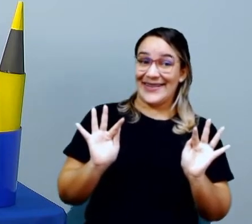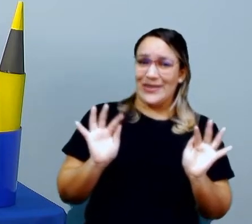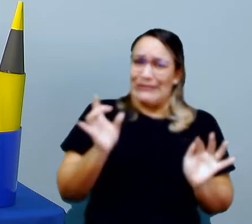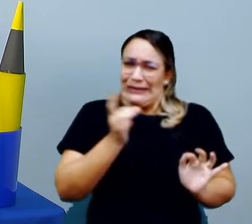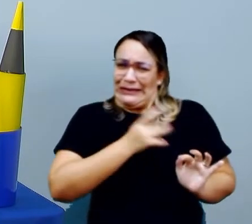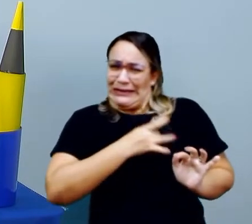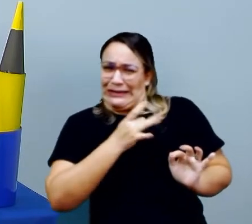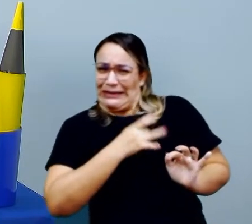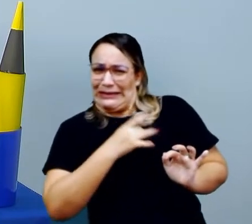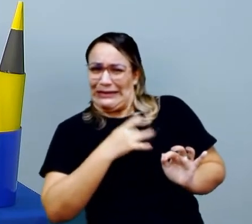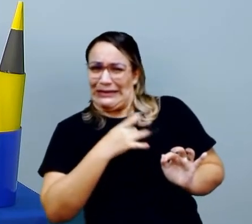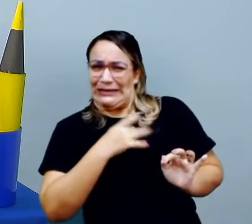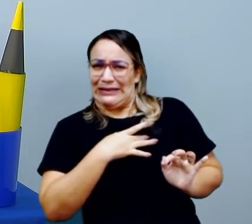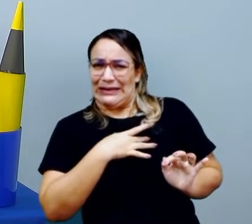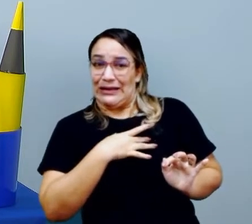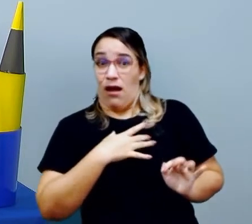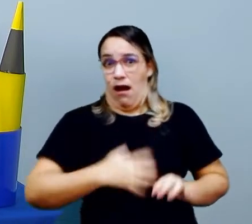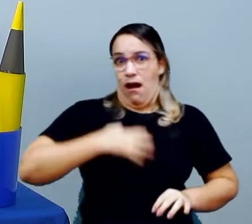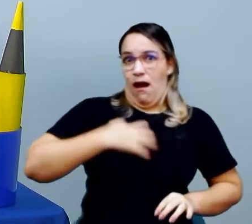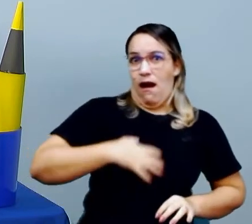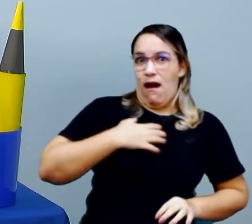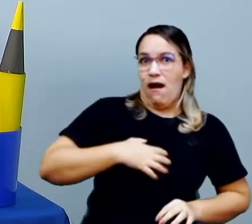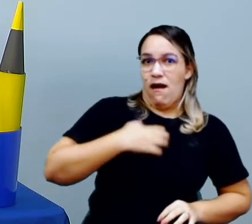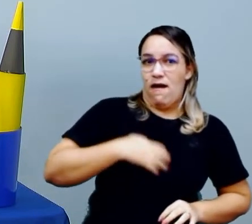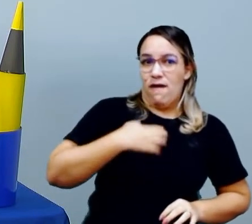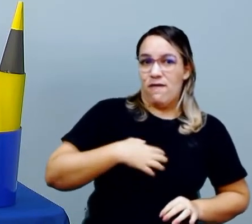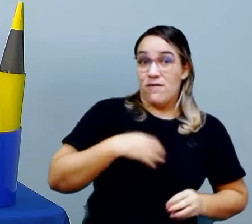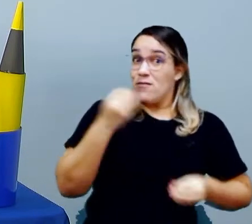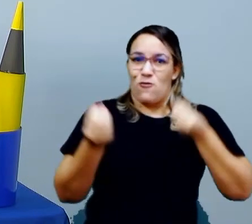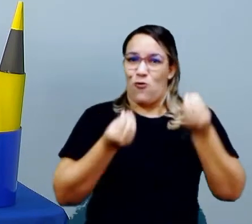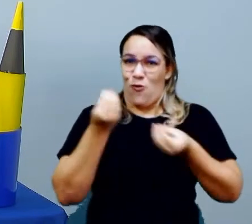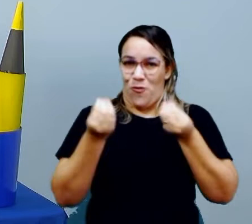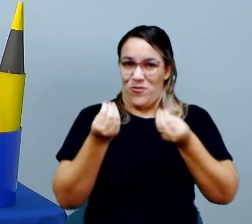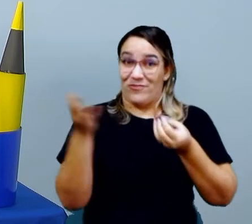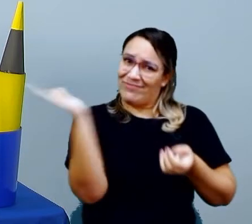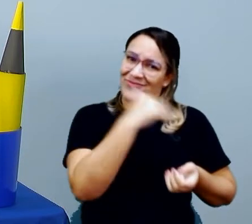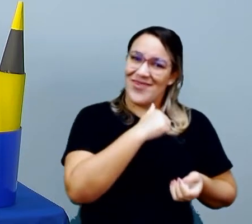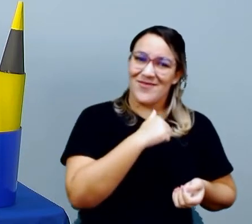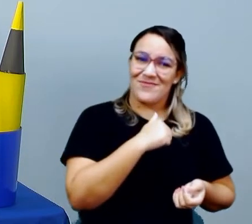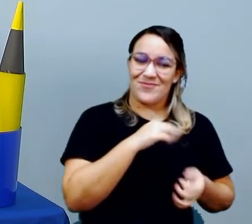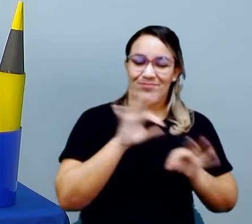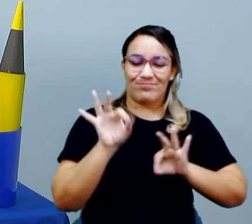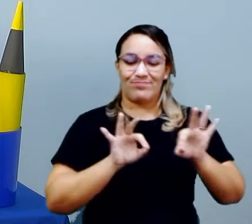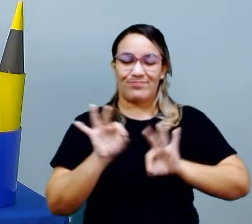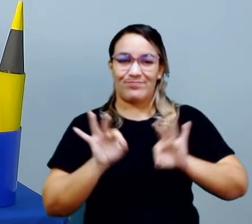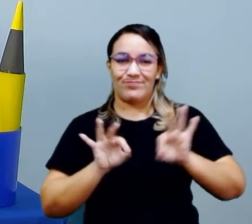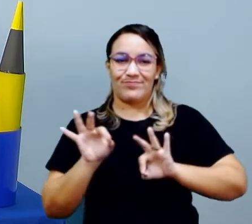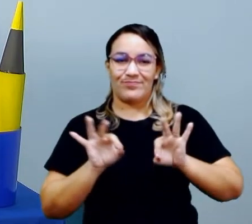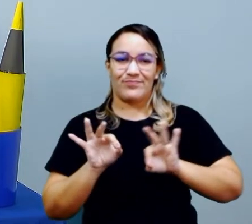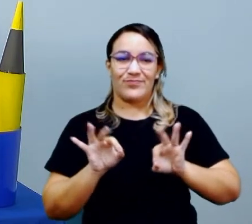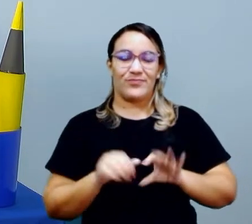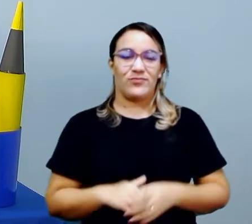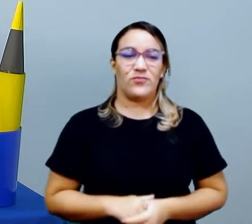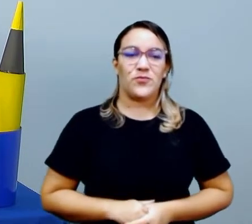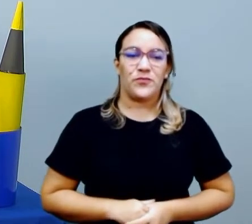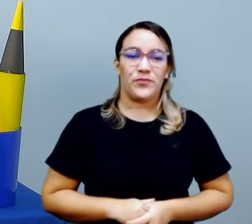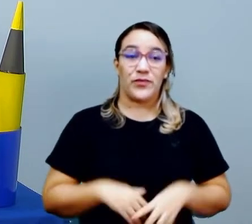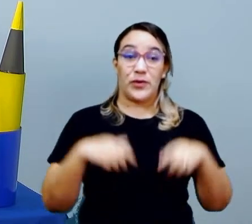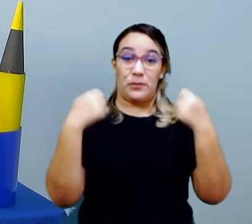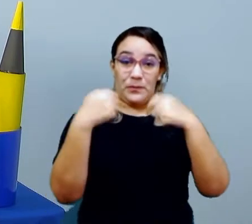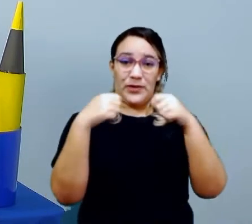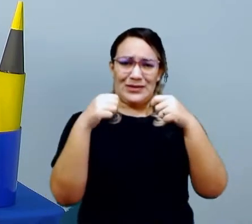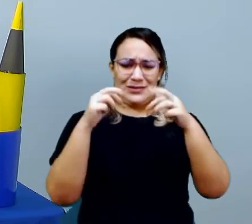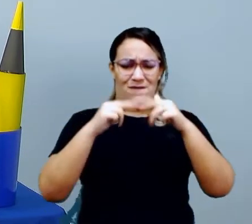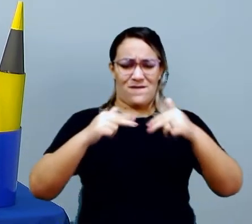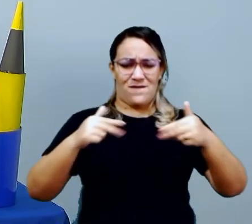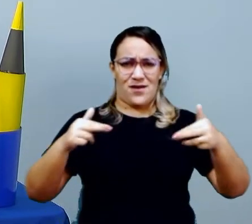com medo, se a gente está com raiva. Então, vamos lá? Para a gente confeccionar o nosso semáforo,